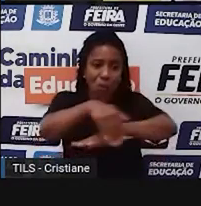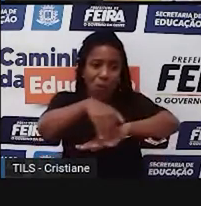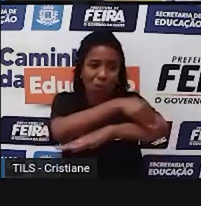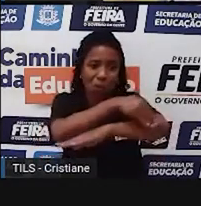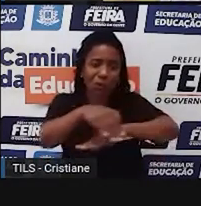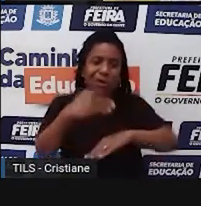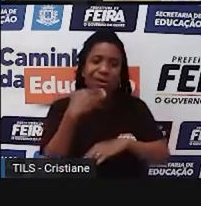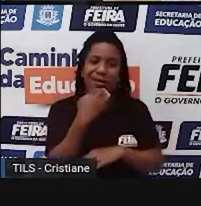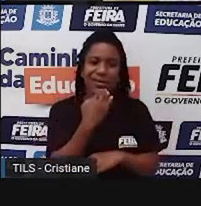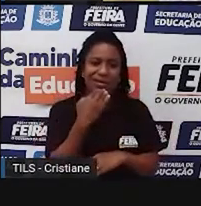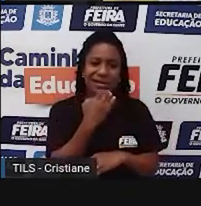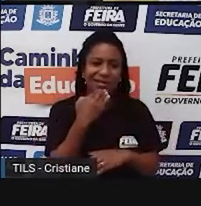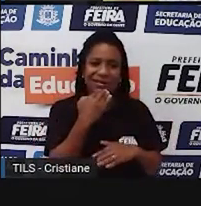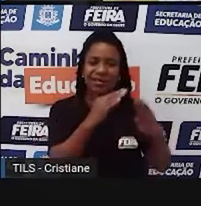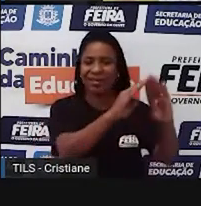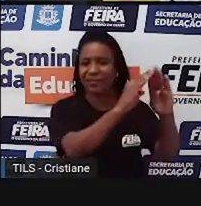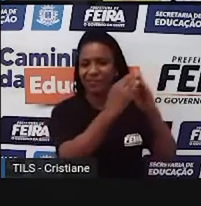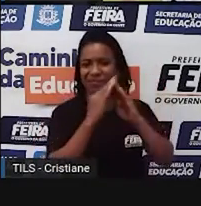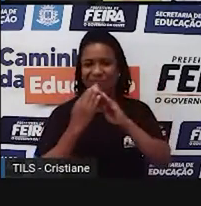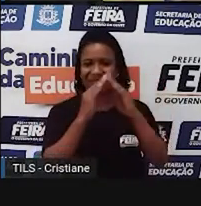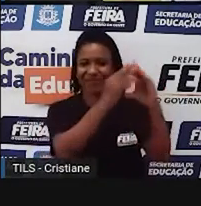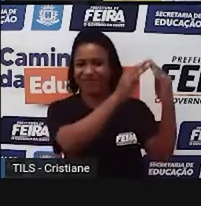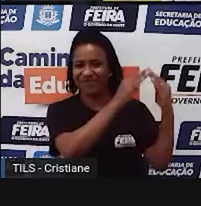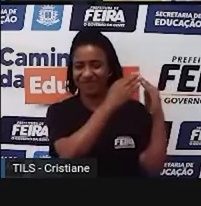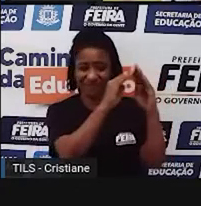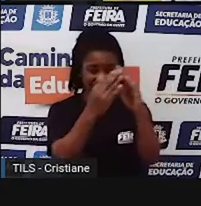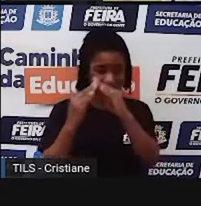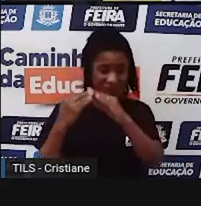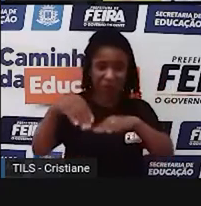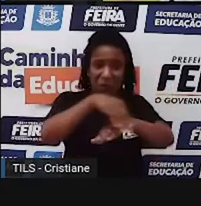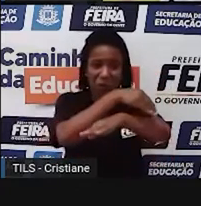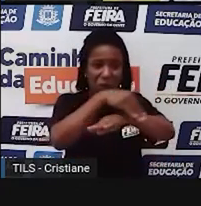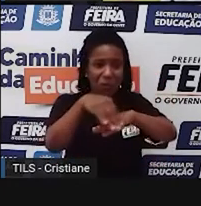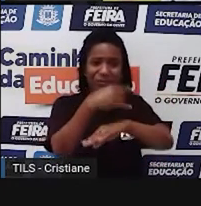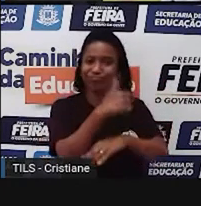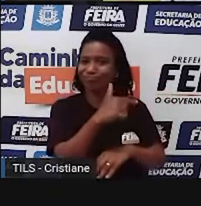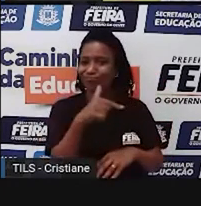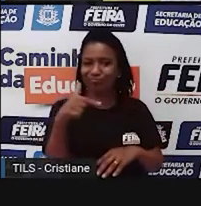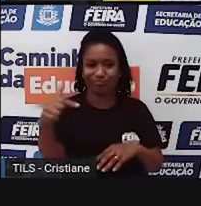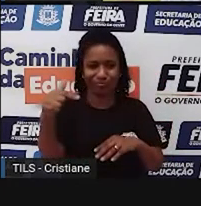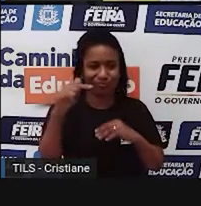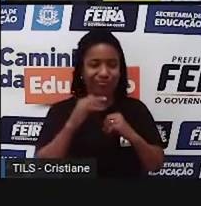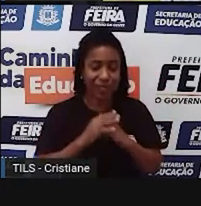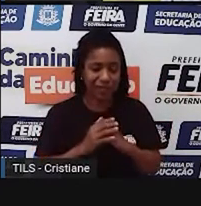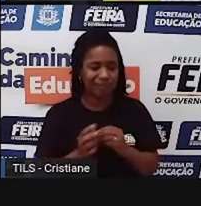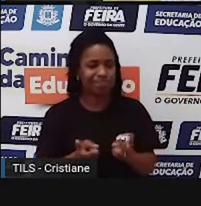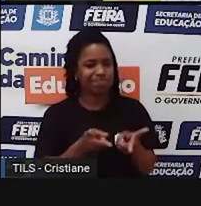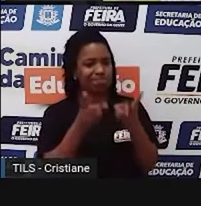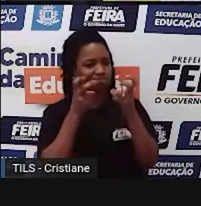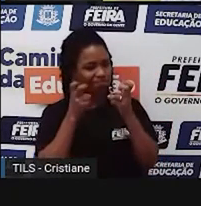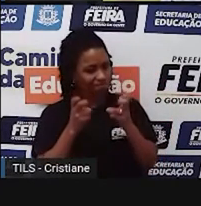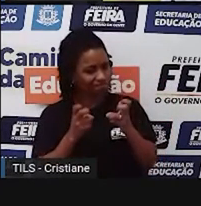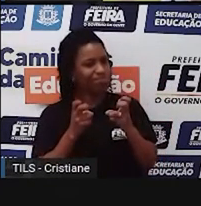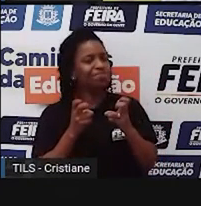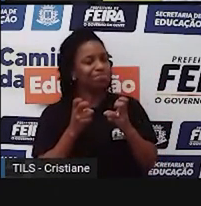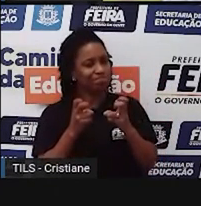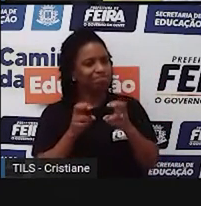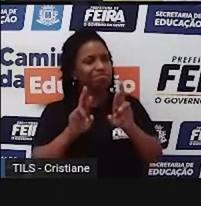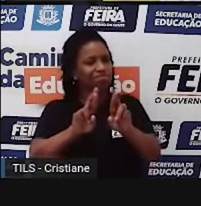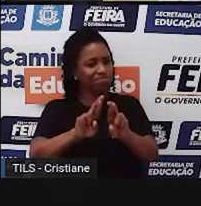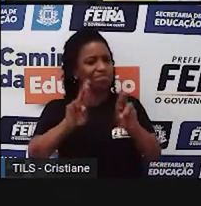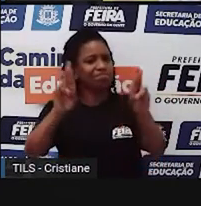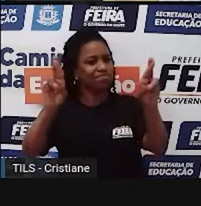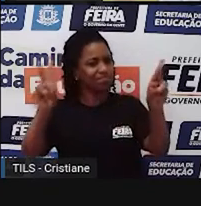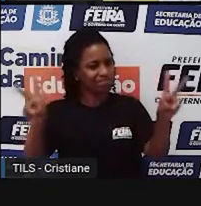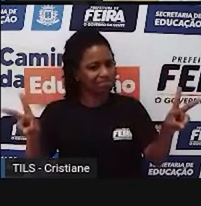coisa foi crescendo assim desordenadamente. E aí a gente vai perceber essas desigualdades mesmo. E isso tem